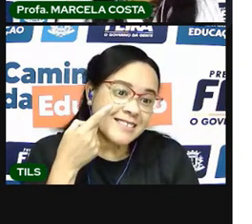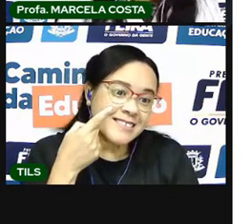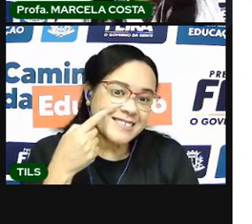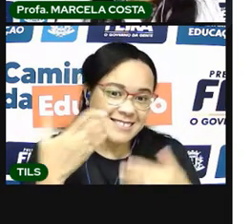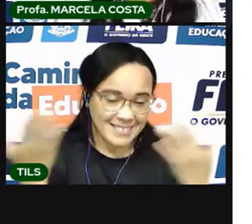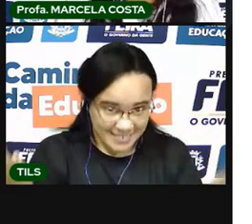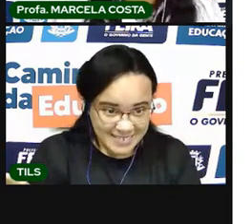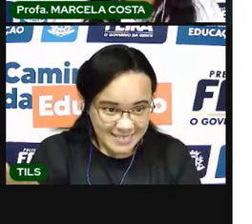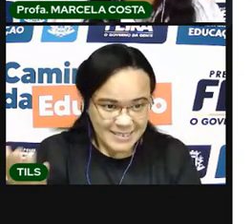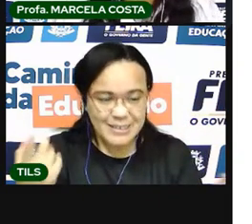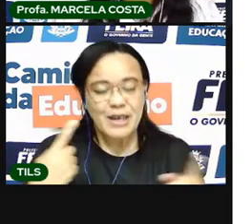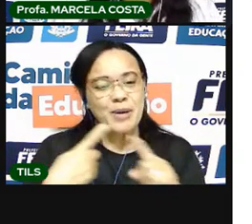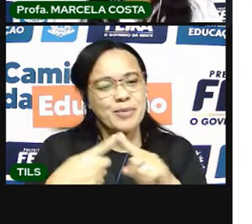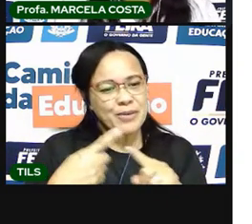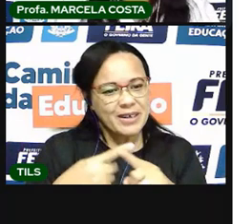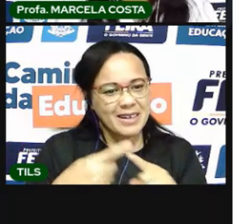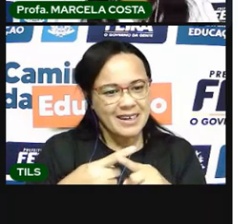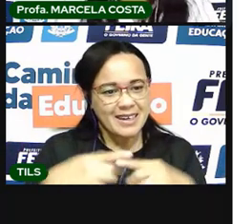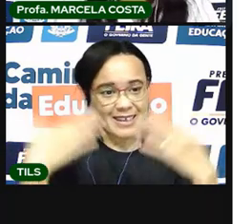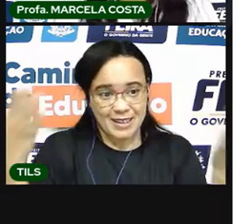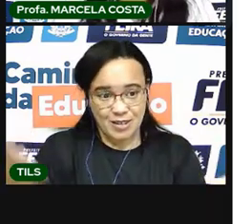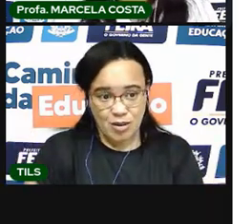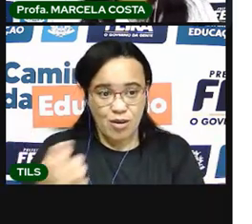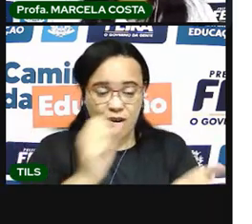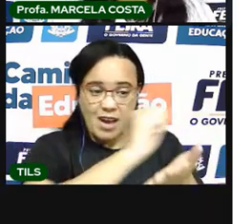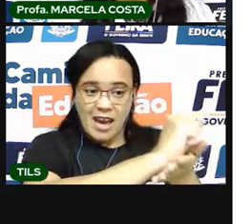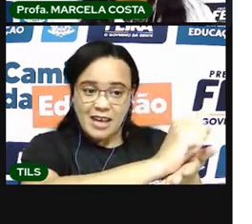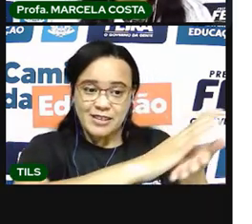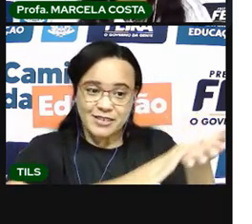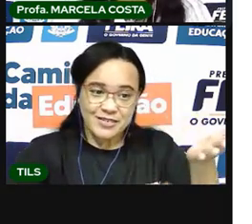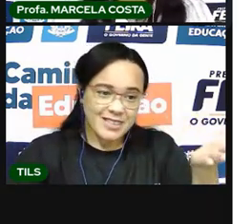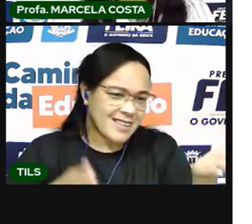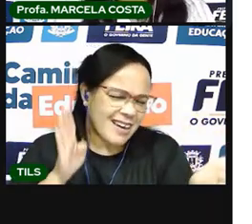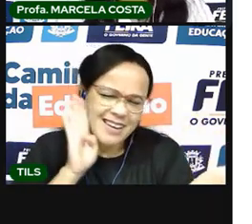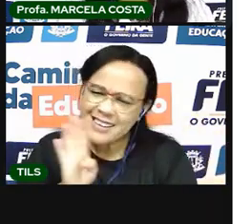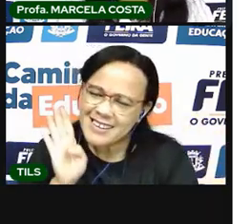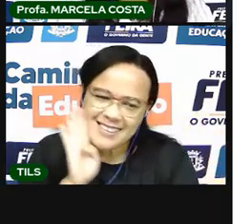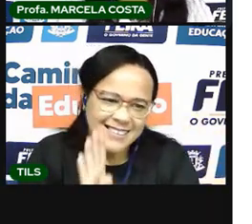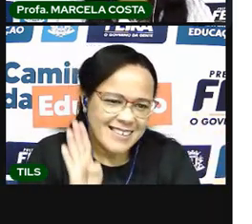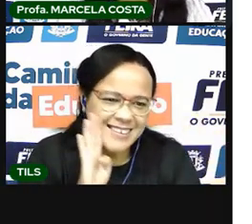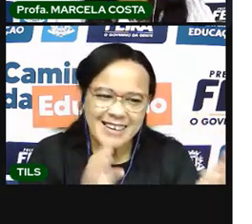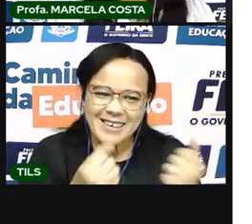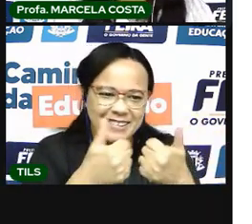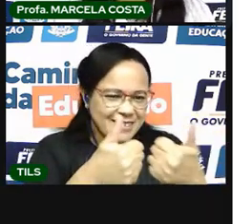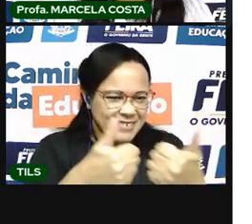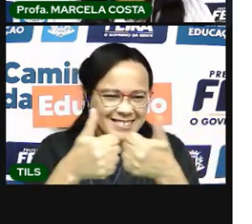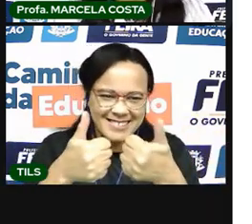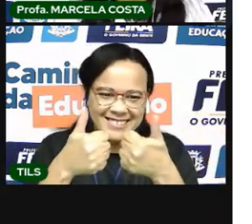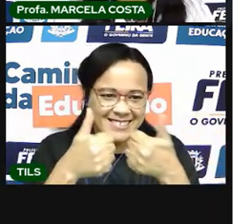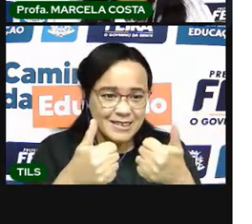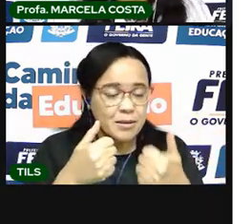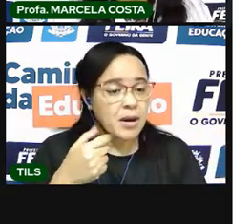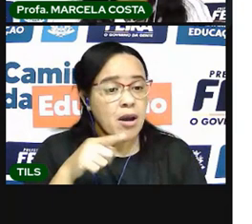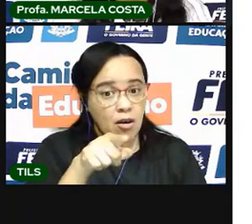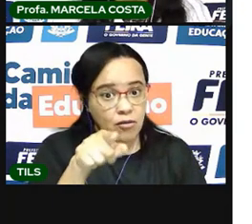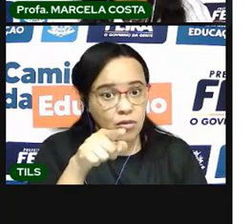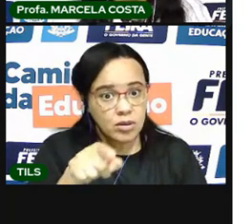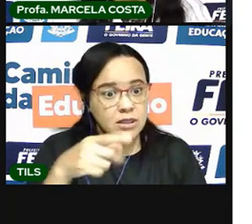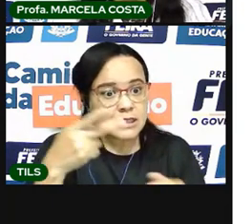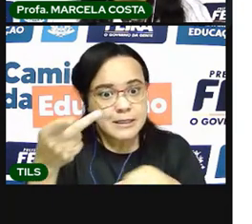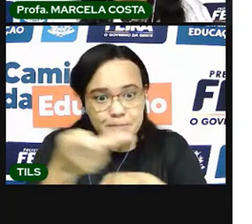Sabe por quê? Agora a gente tem uma atividade, que é uma atividade para você fazer uma